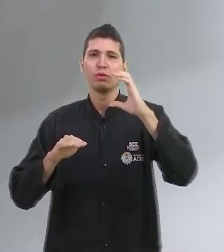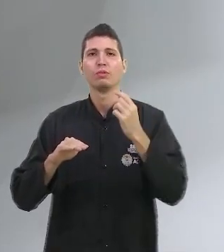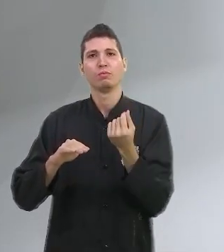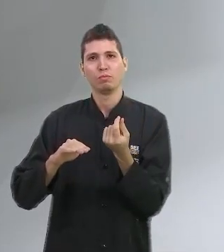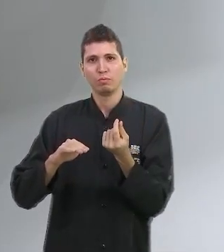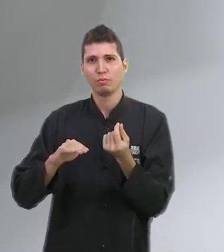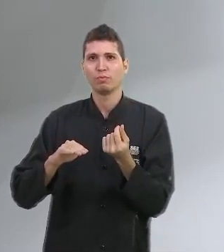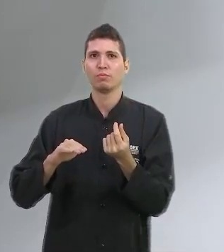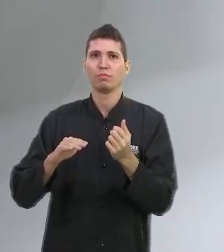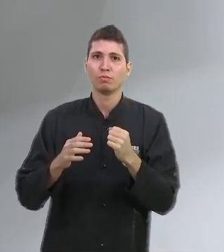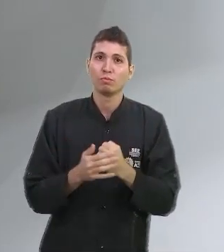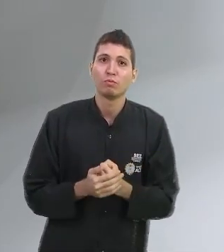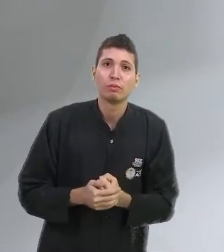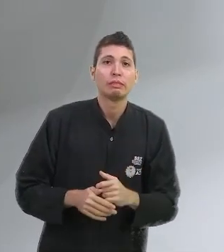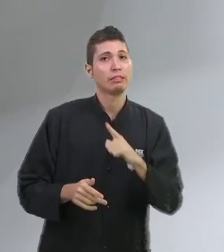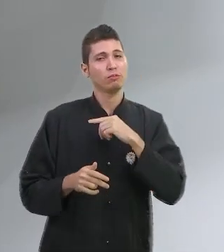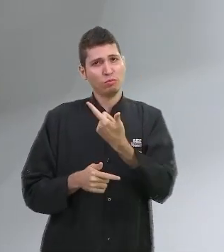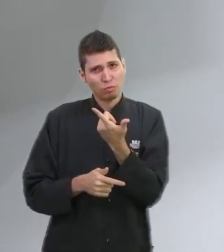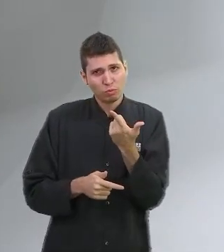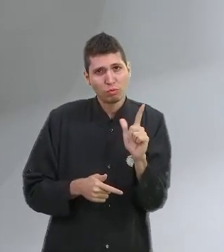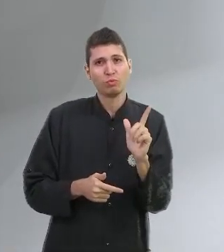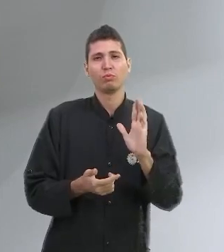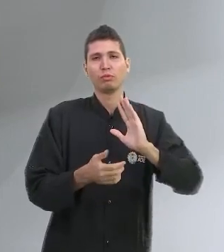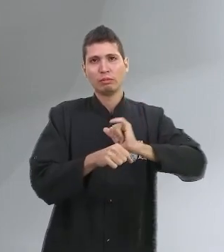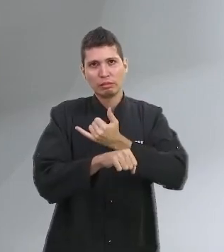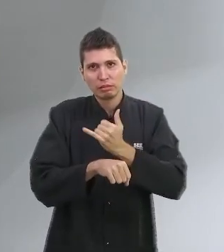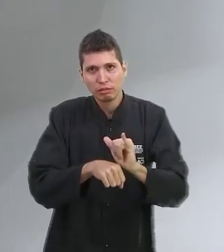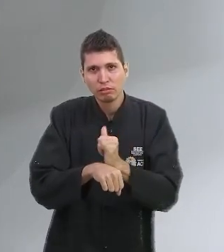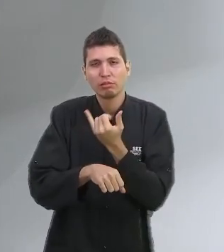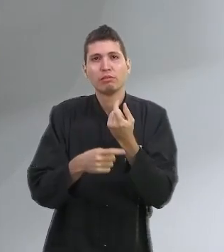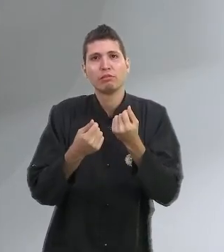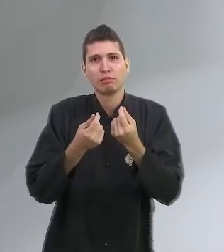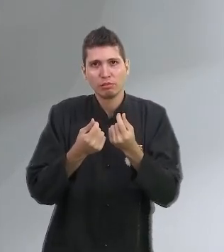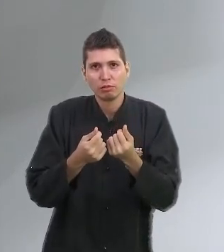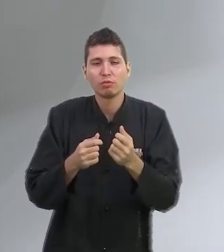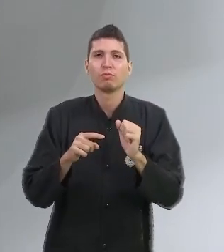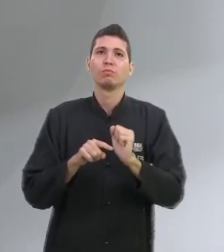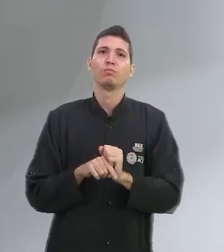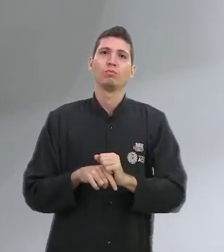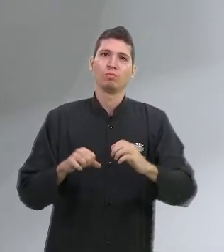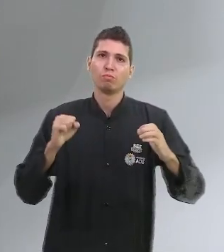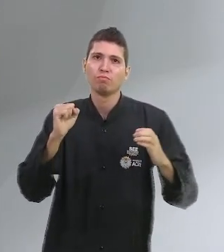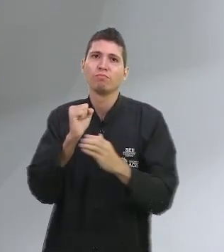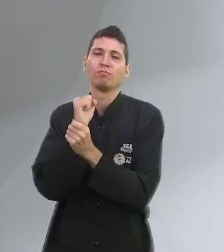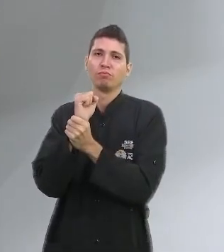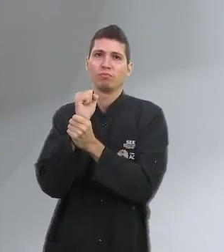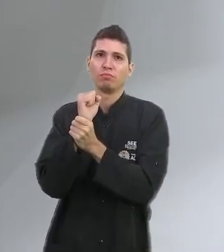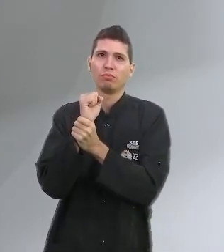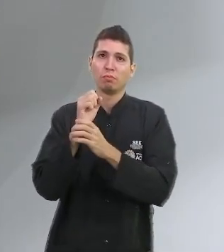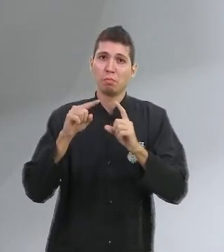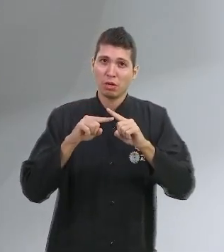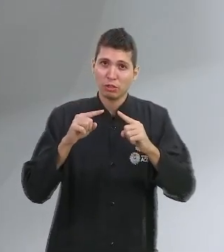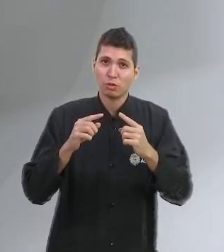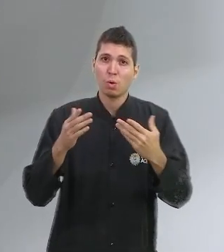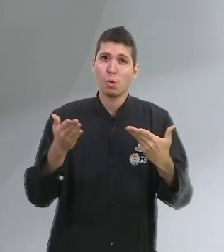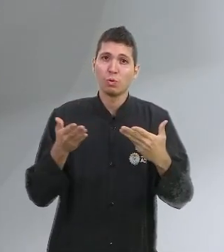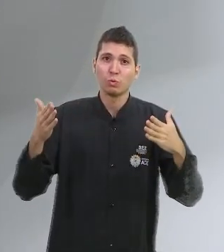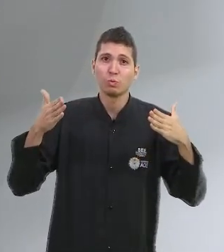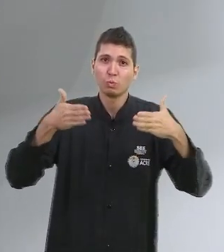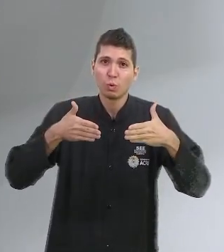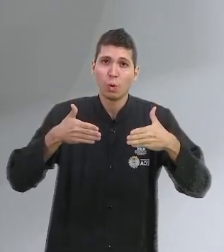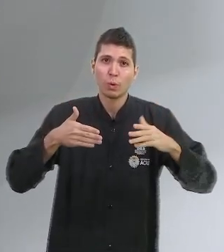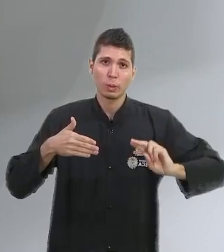existem outros investimentos seguros. Mas hoje vamos nos ater somente à poupança, à sua